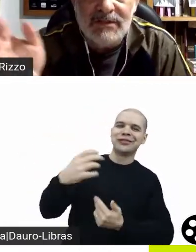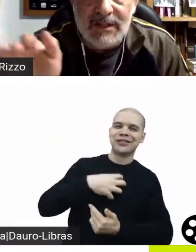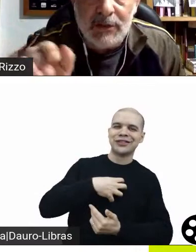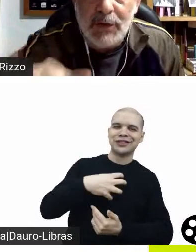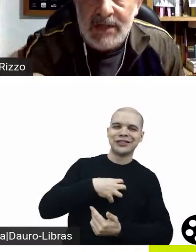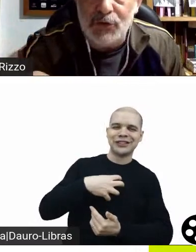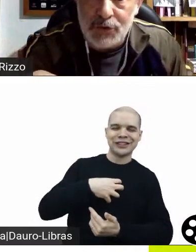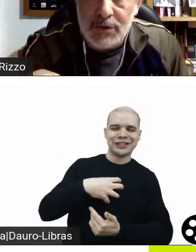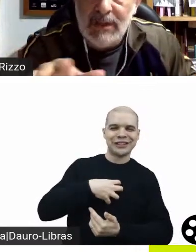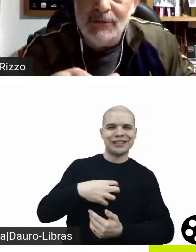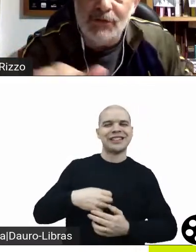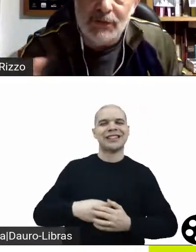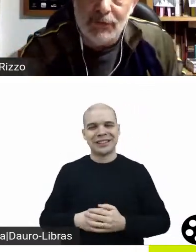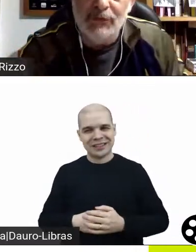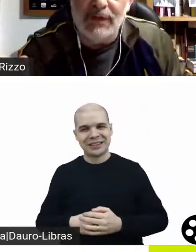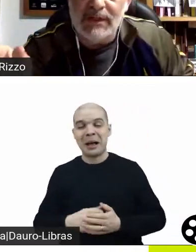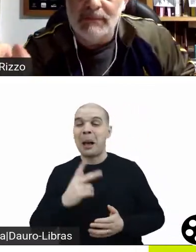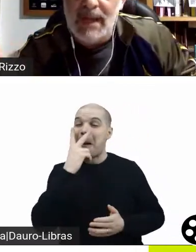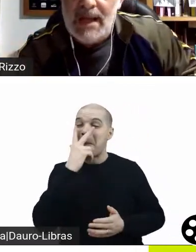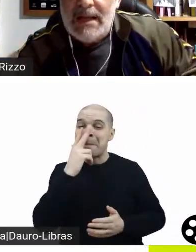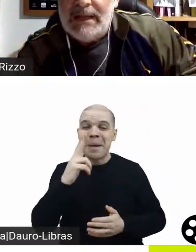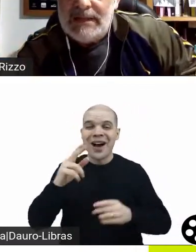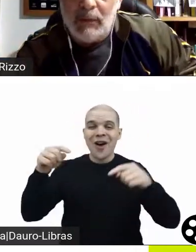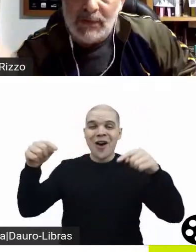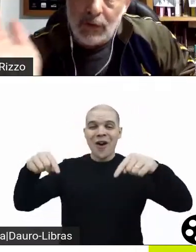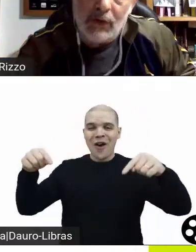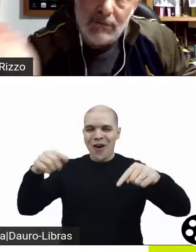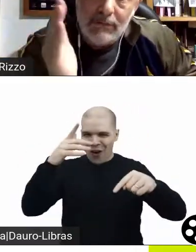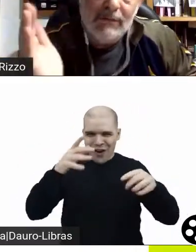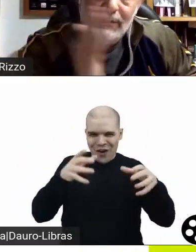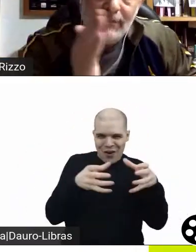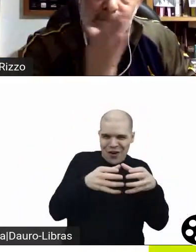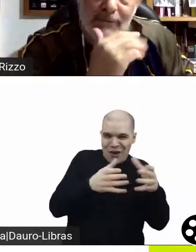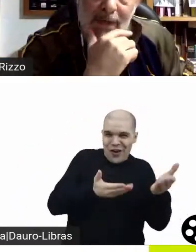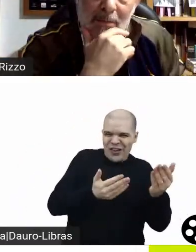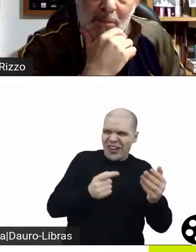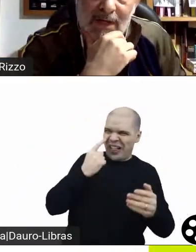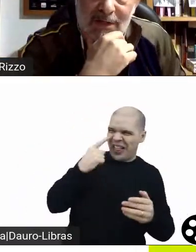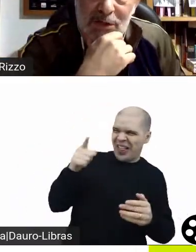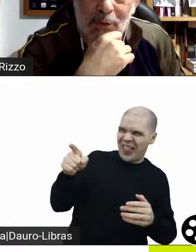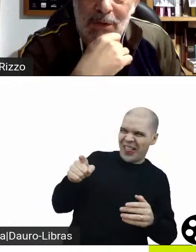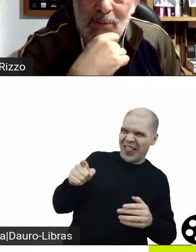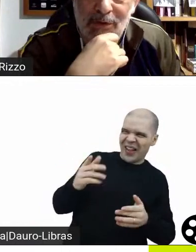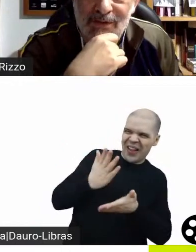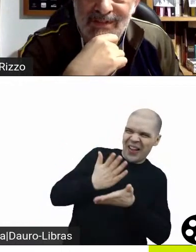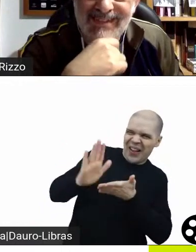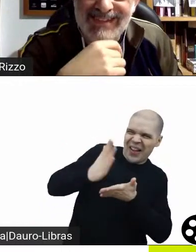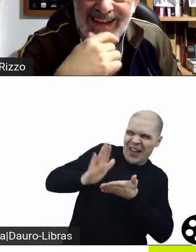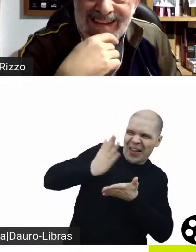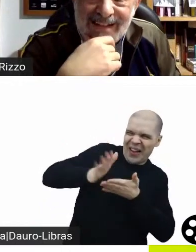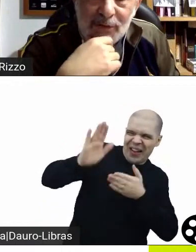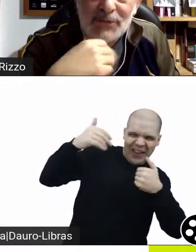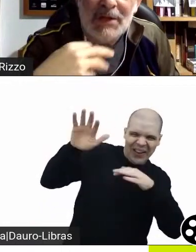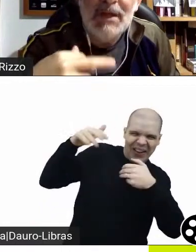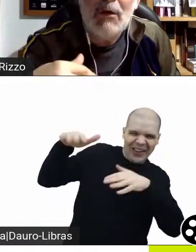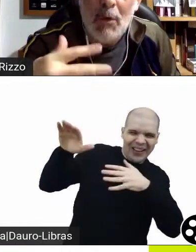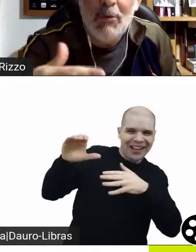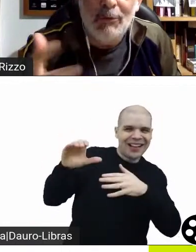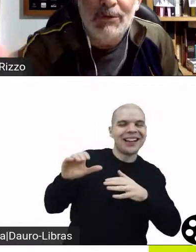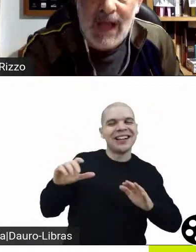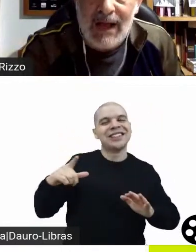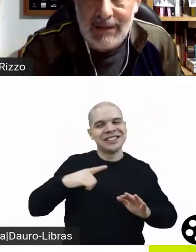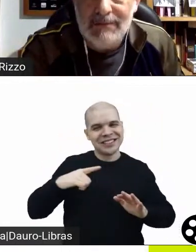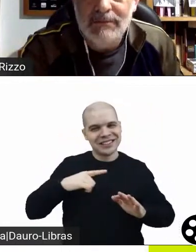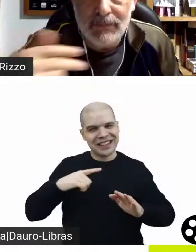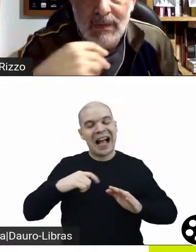acusada de ser cringe nos anos 90. Então, mas ó, para quem chegou depois, eu não tenho nem